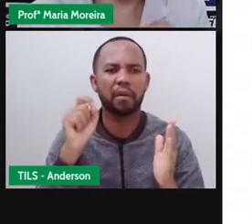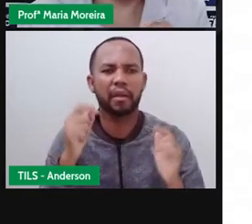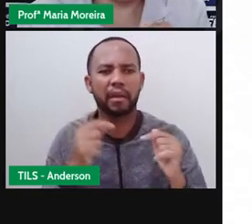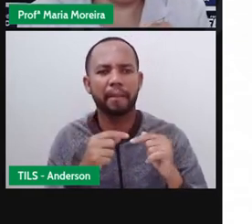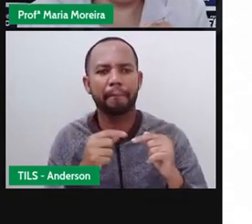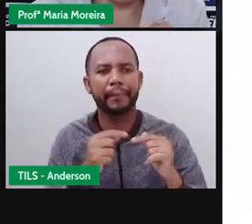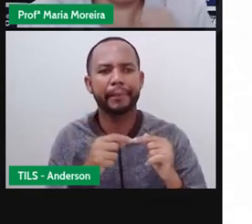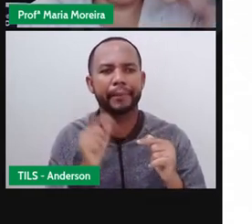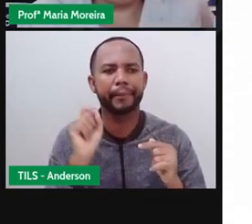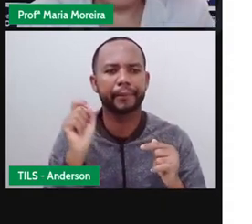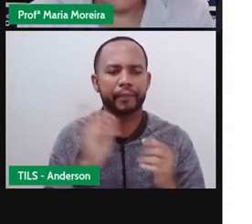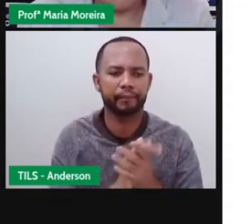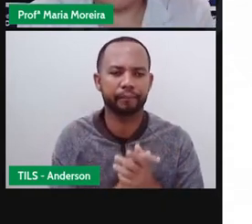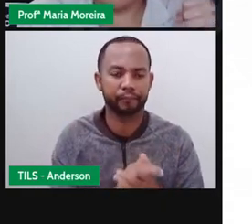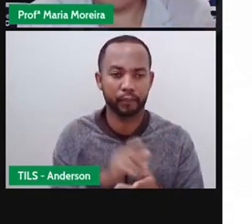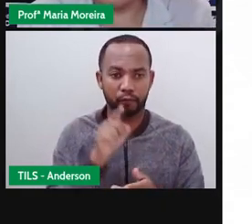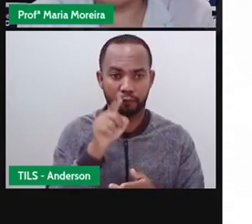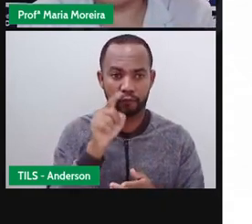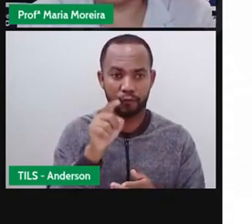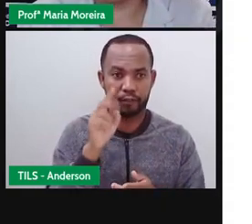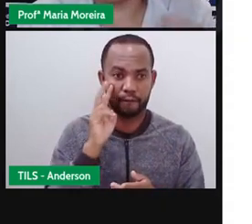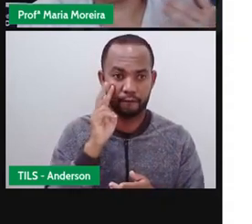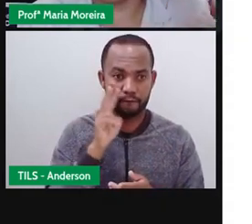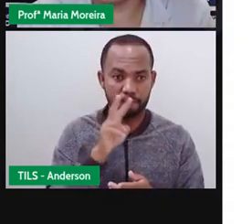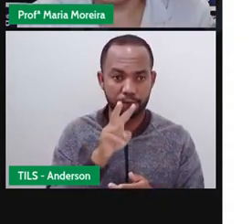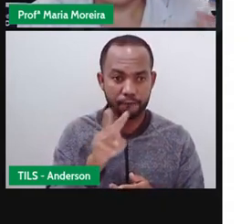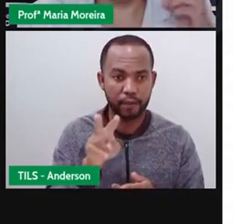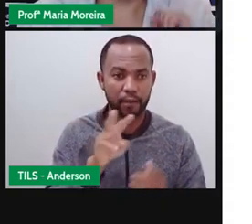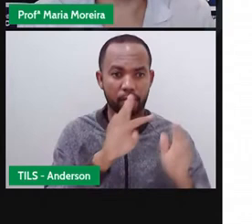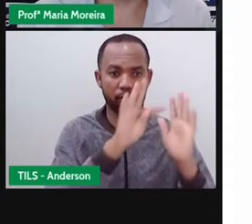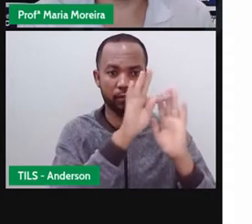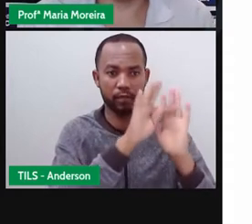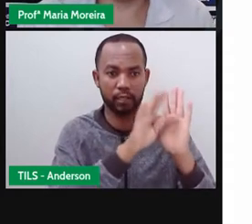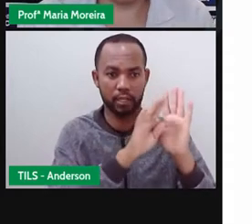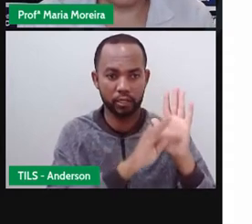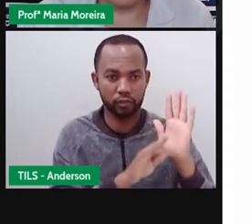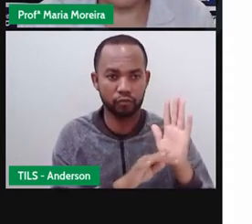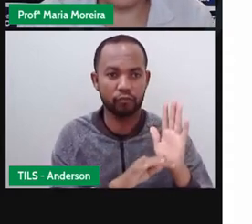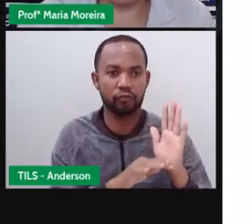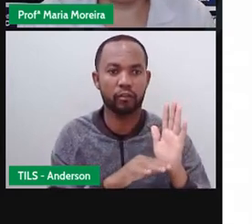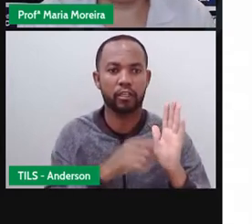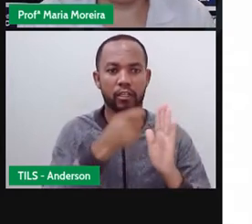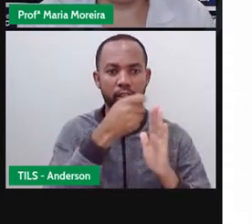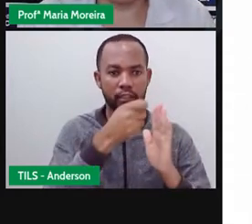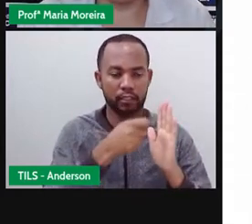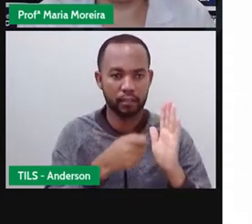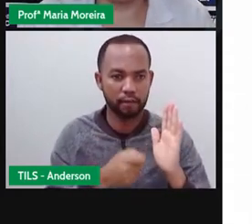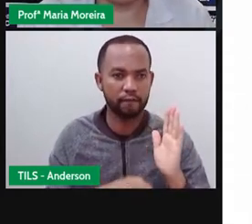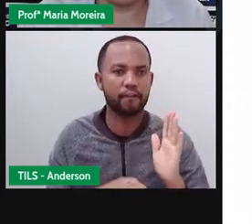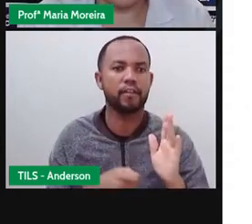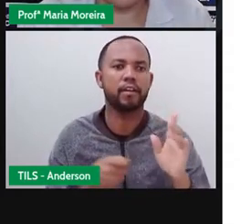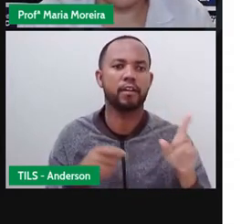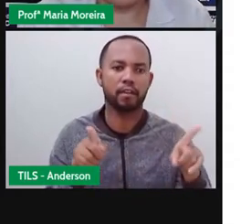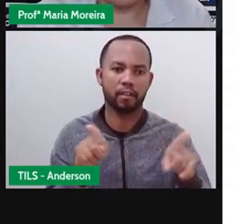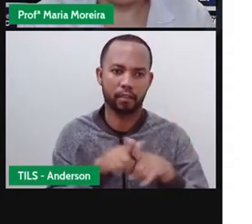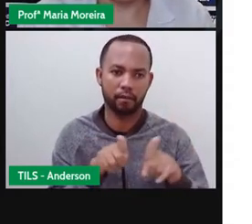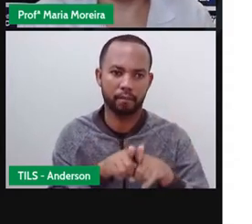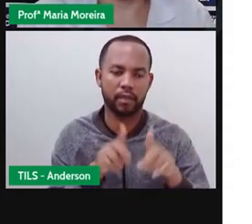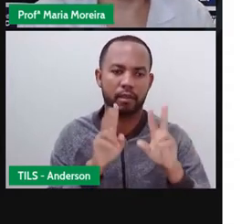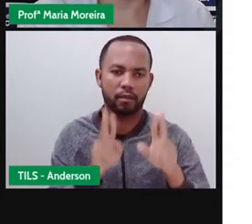É você olhar um texto, olhar uma história e escrever ao seu modo. Isso é uma releitura.